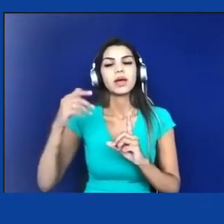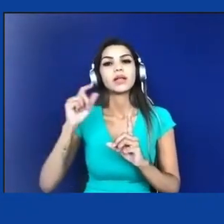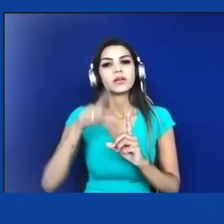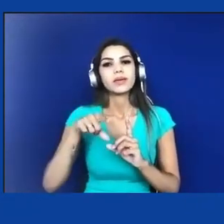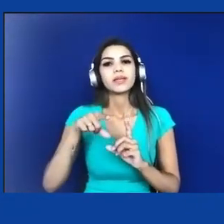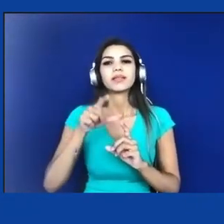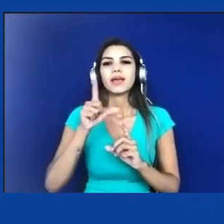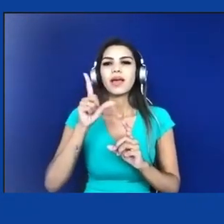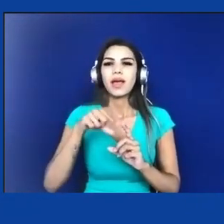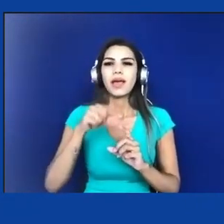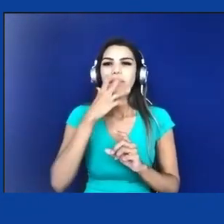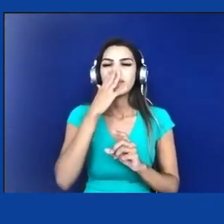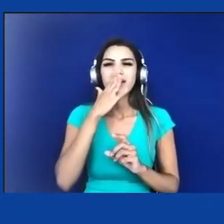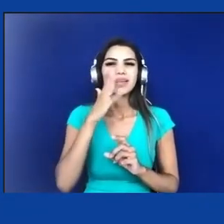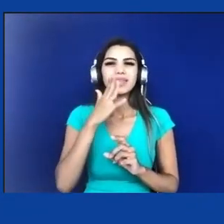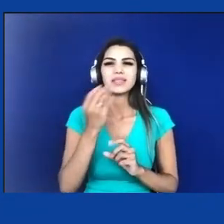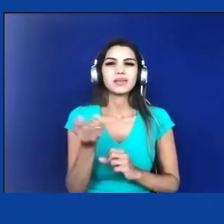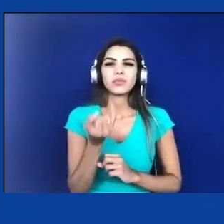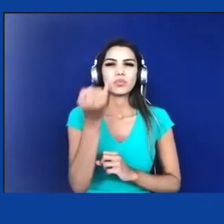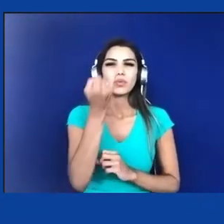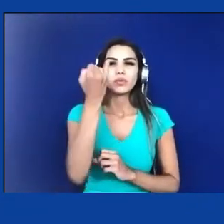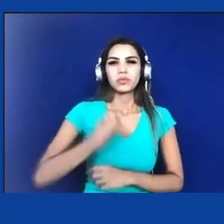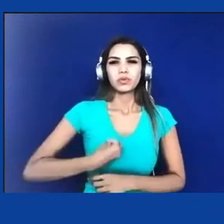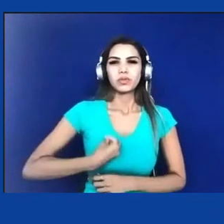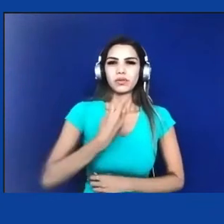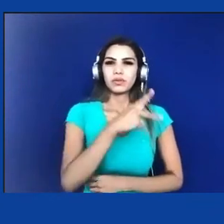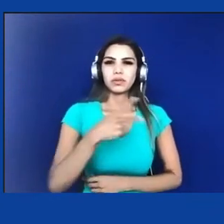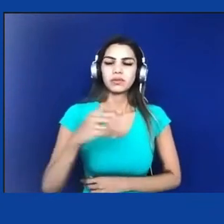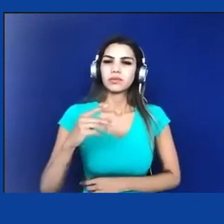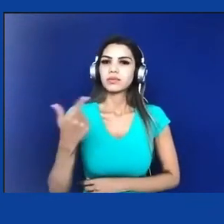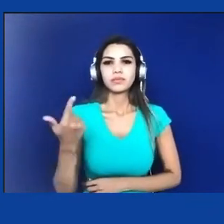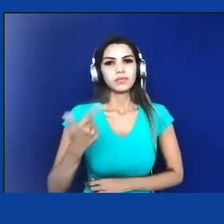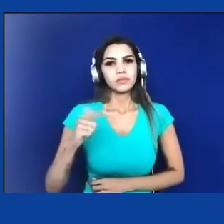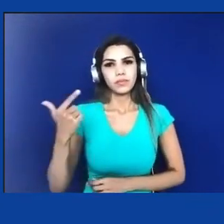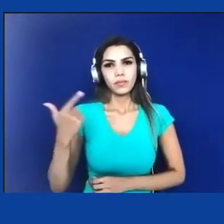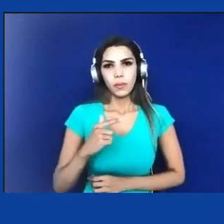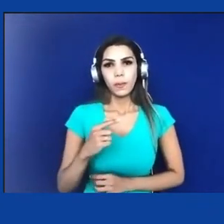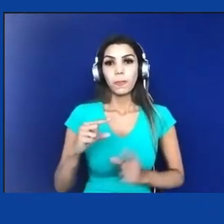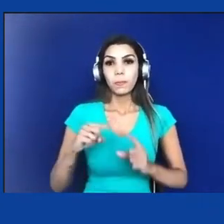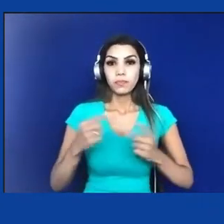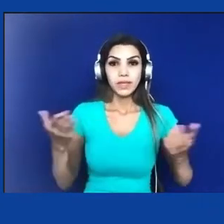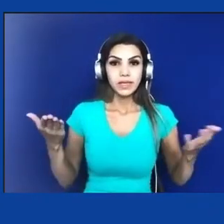Toda essa violência é agravada em tempos de pandemia.